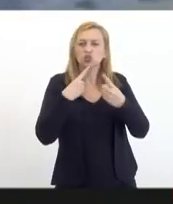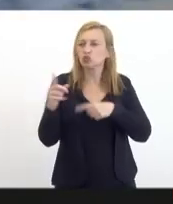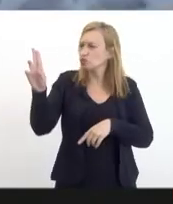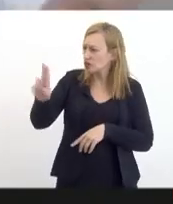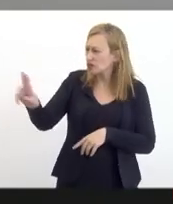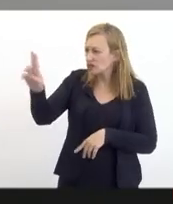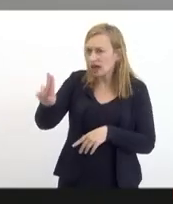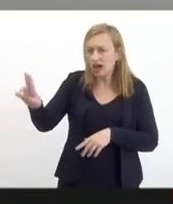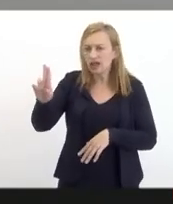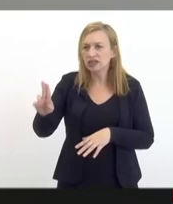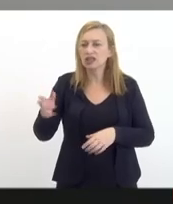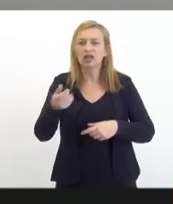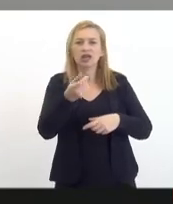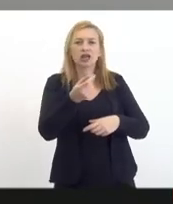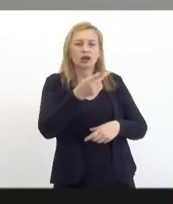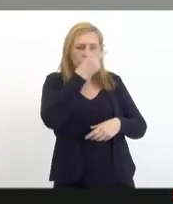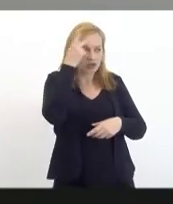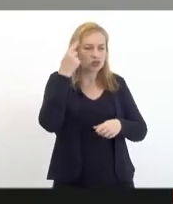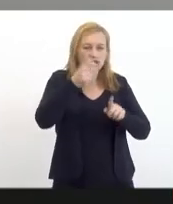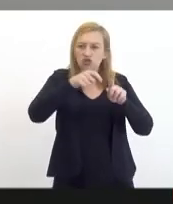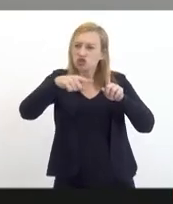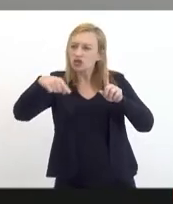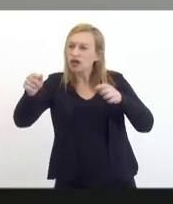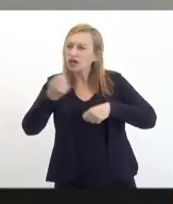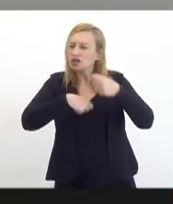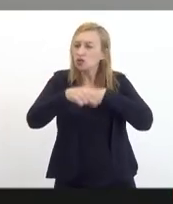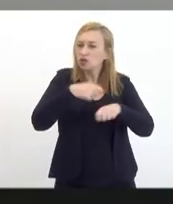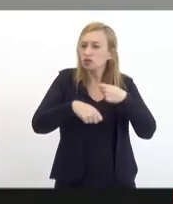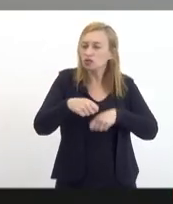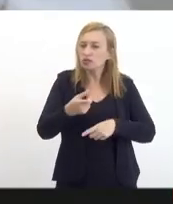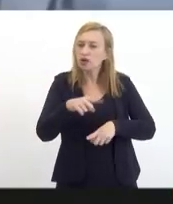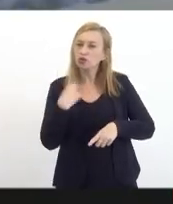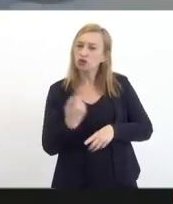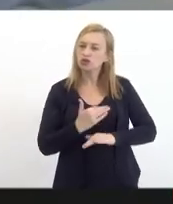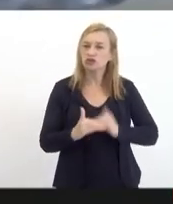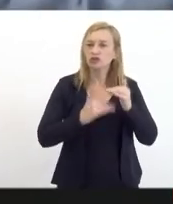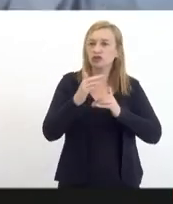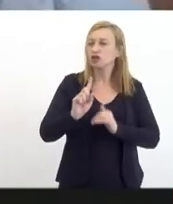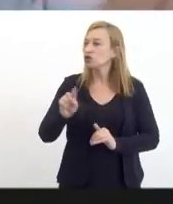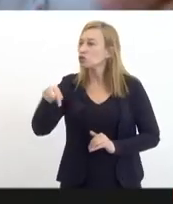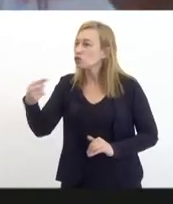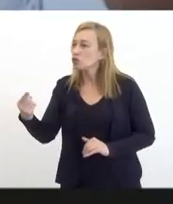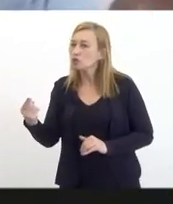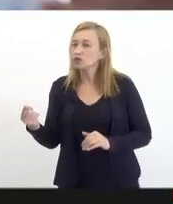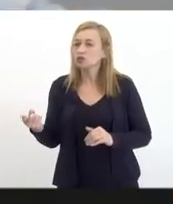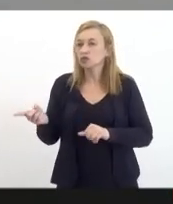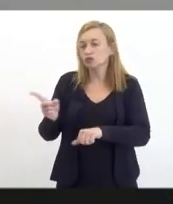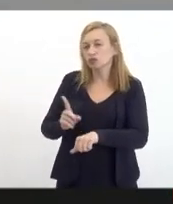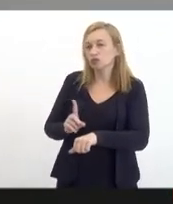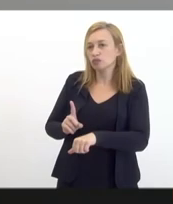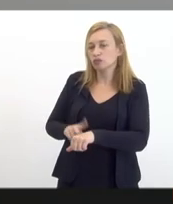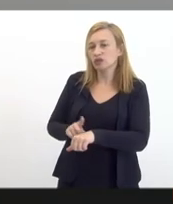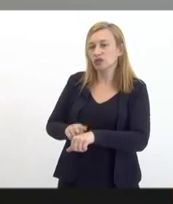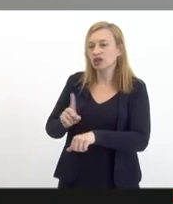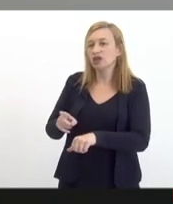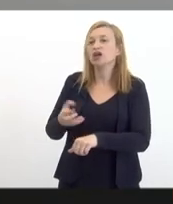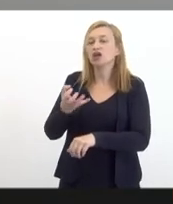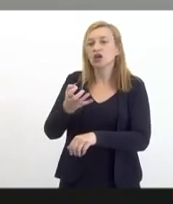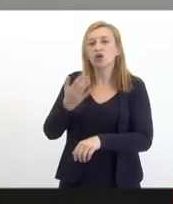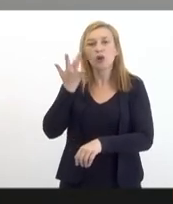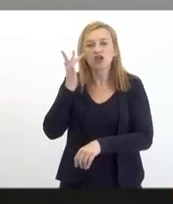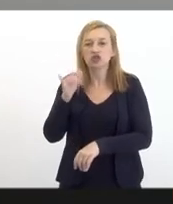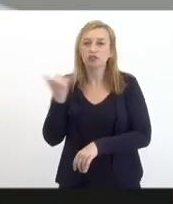com parlamentares estaduais e federais alternativas e rumos para o nosso desenvolvimento eu estava em outras agendas aqui mas não queria deixar de entrar acho muito